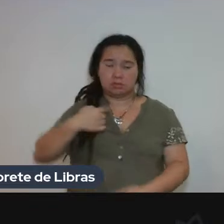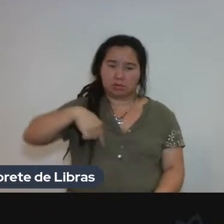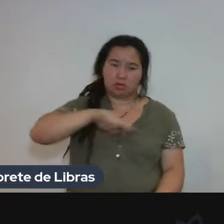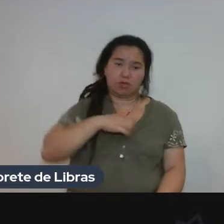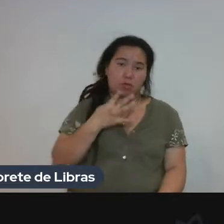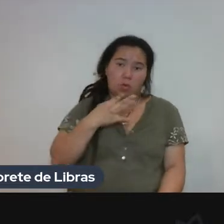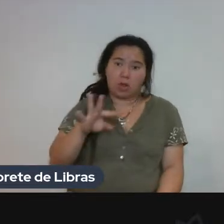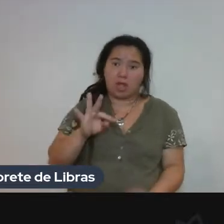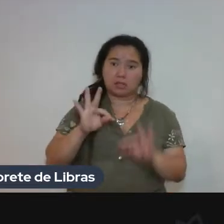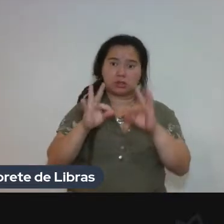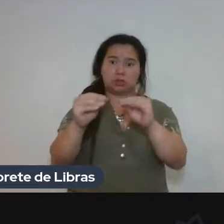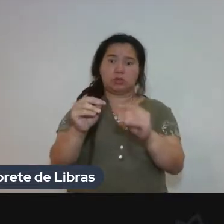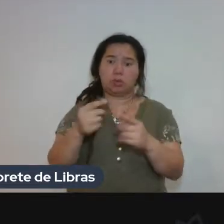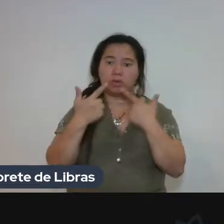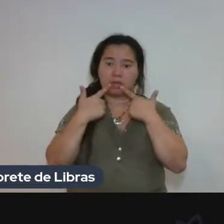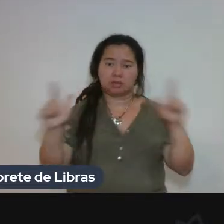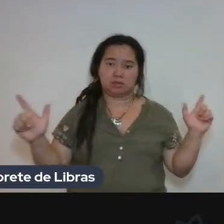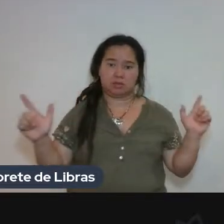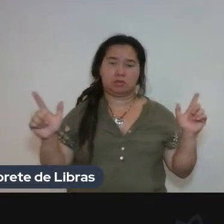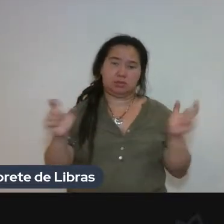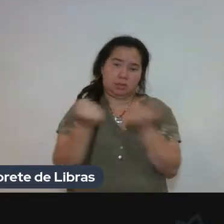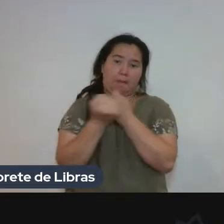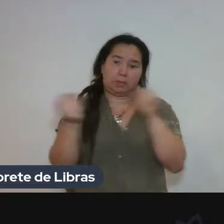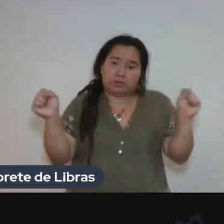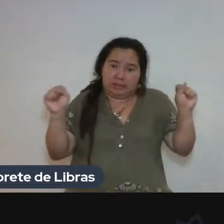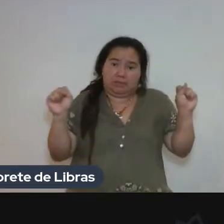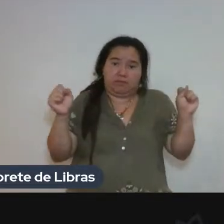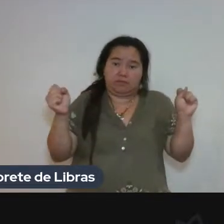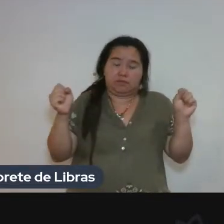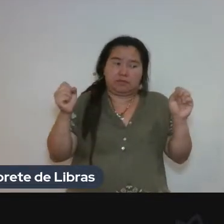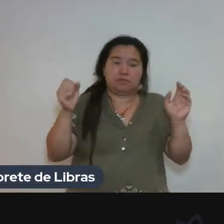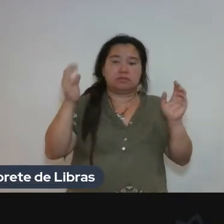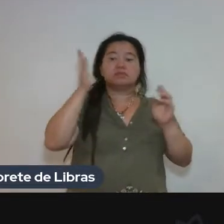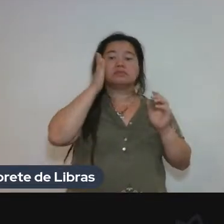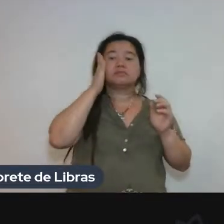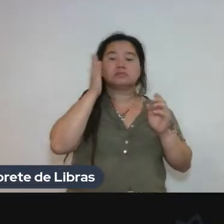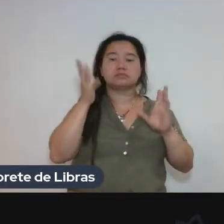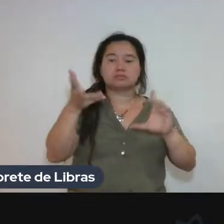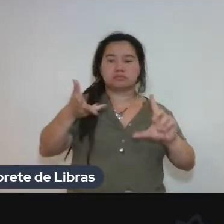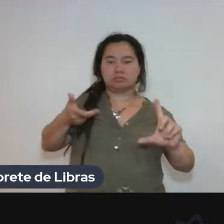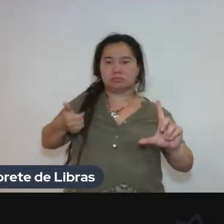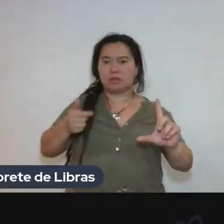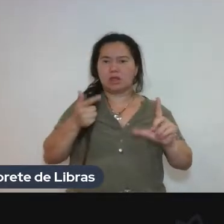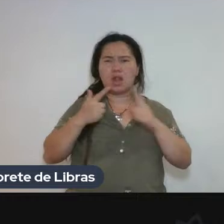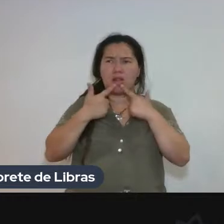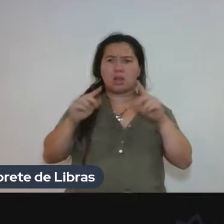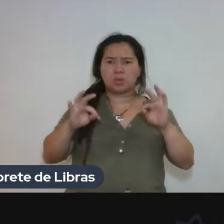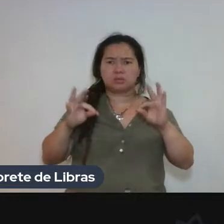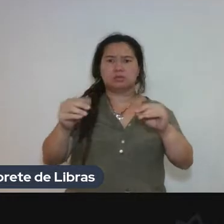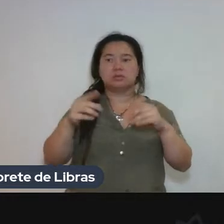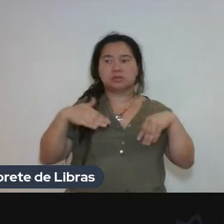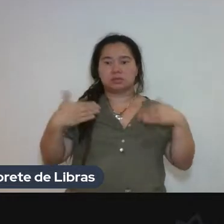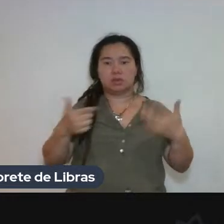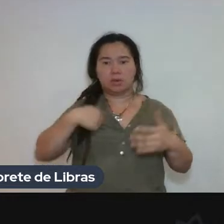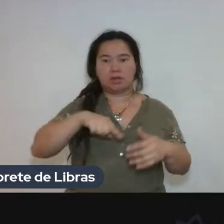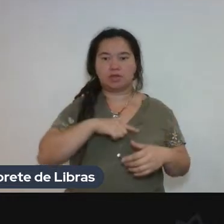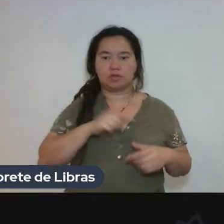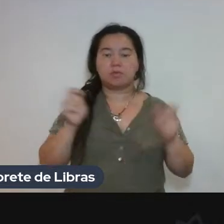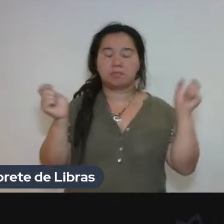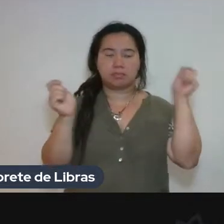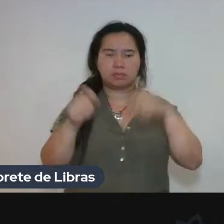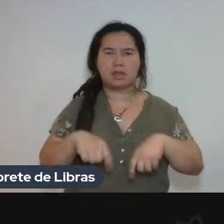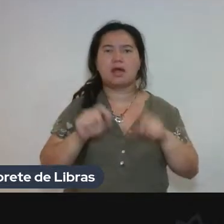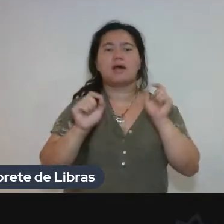dominar todas as línguas. Então, o a gente faz é fazer esse recorte e levar em conta, ter